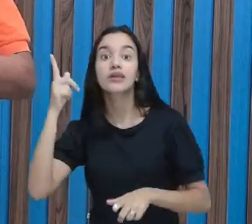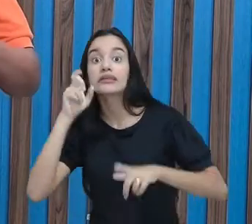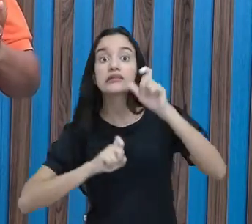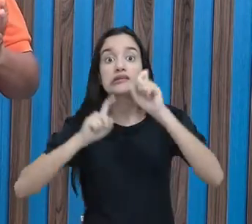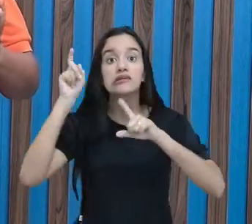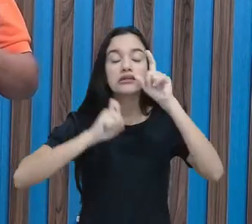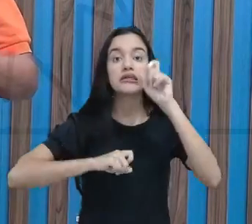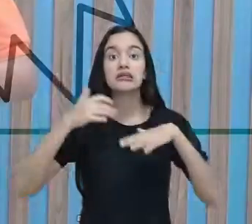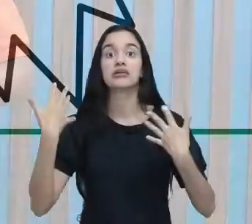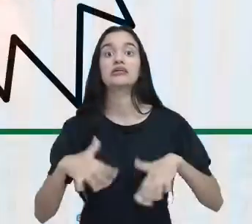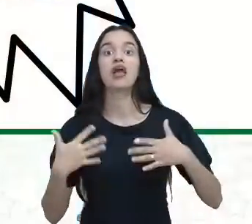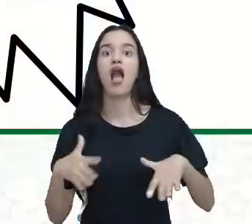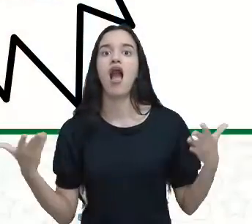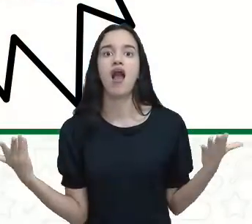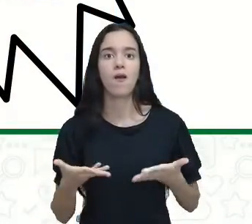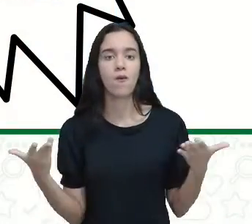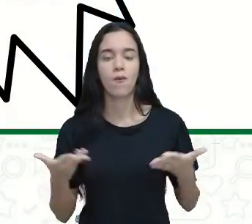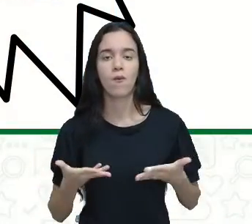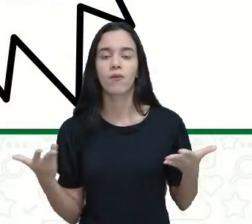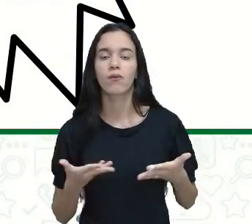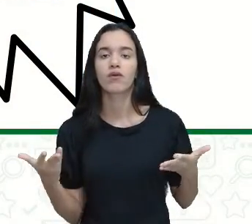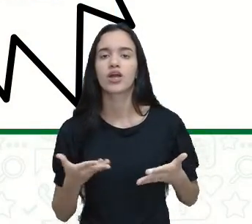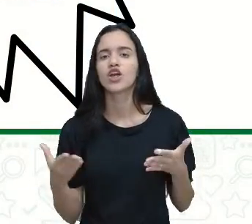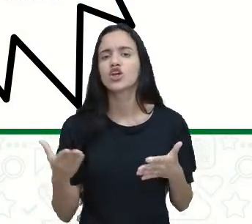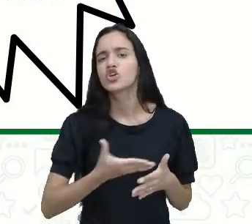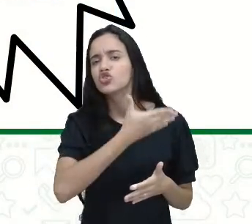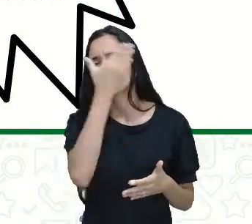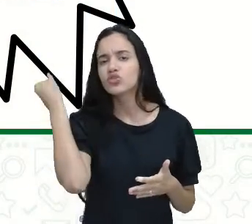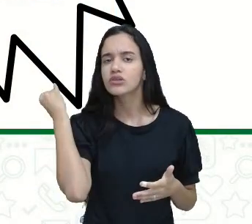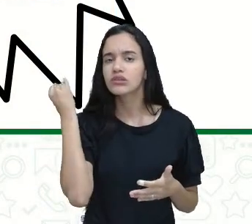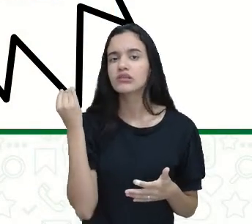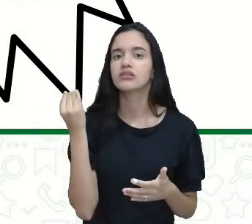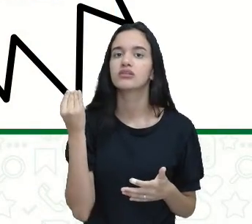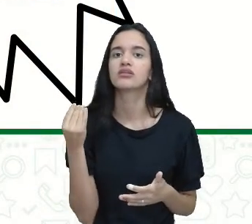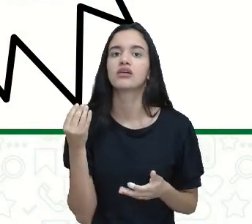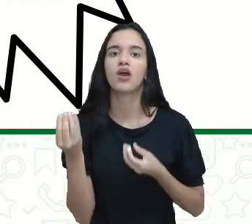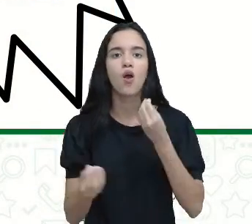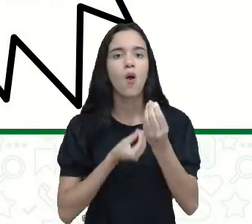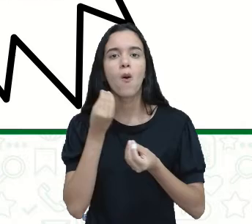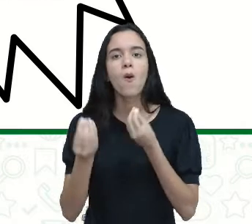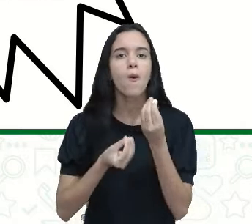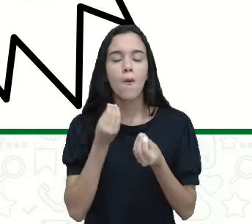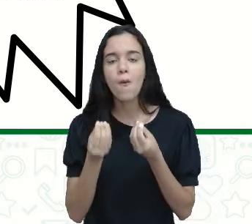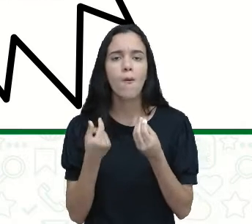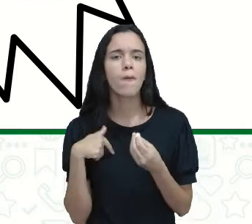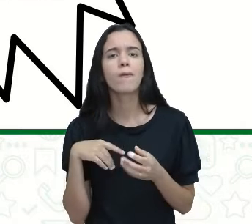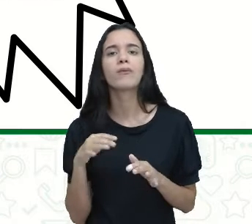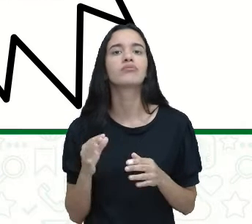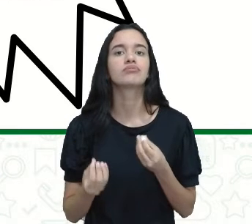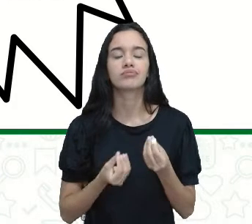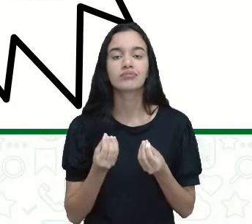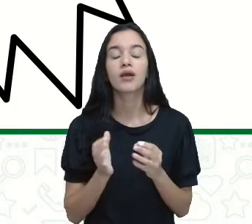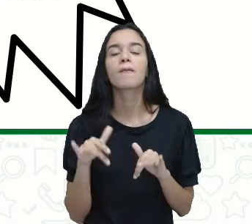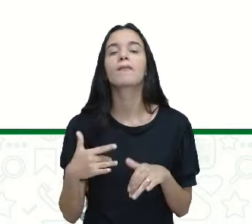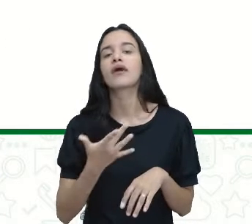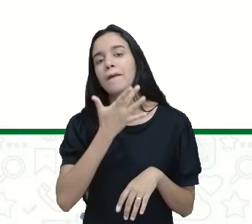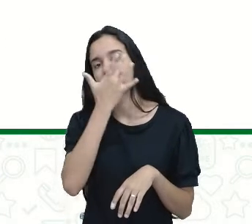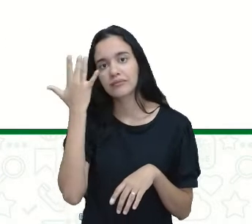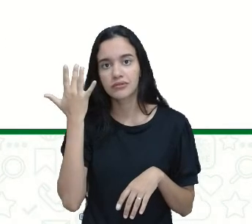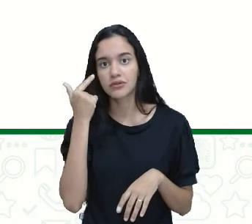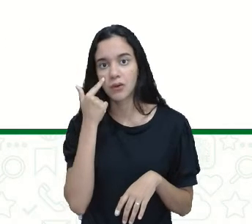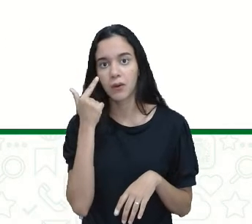de que... E agora? Esqueci o celular. Como vai ser meu dia? Muita gente fica assim.